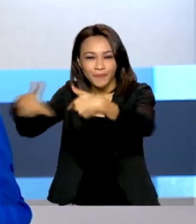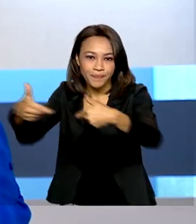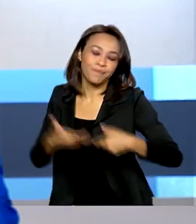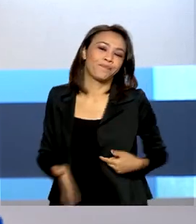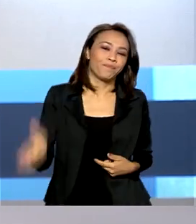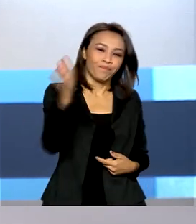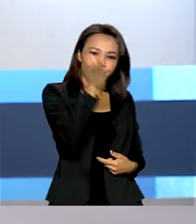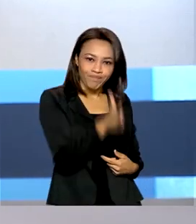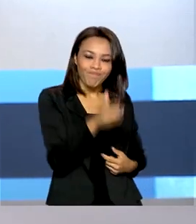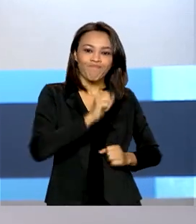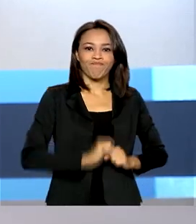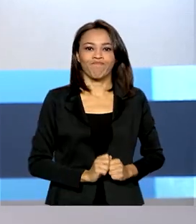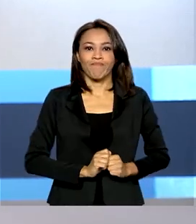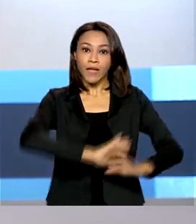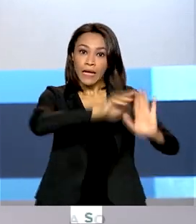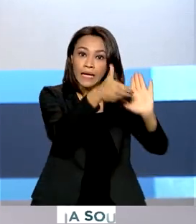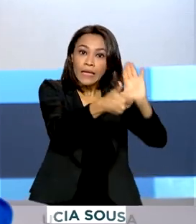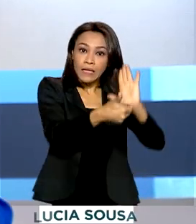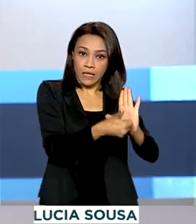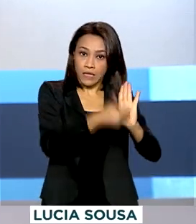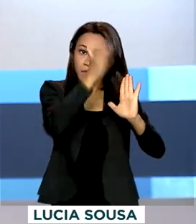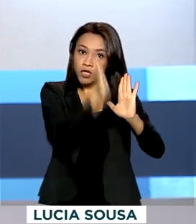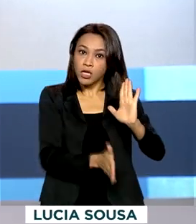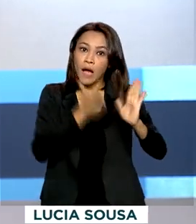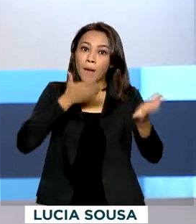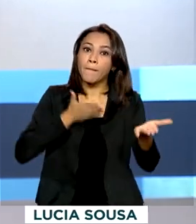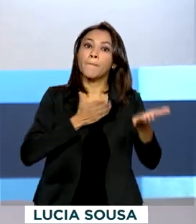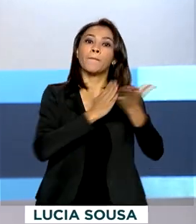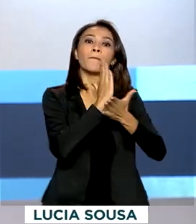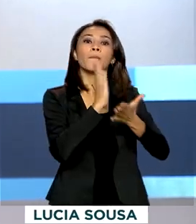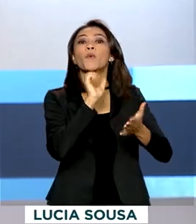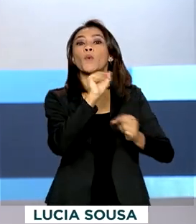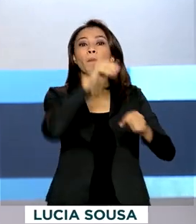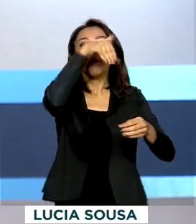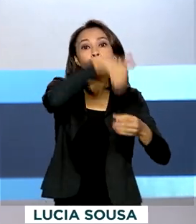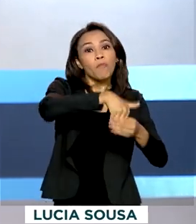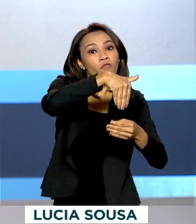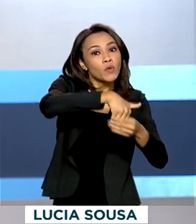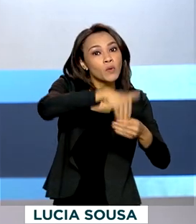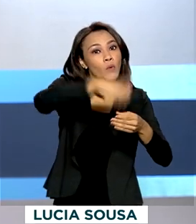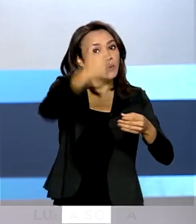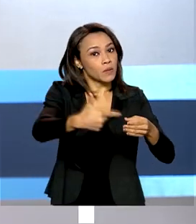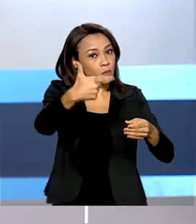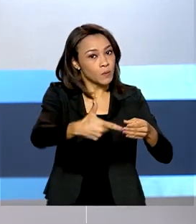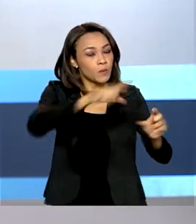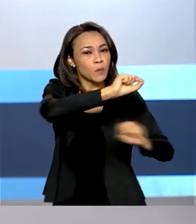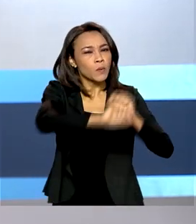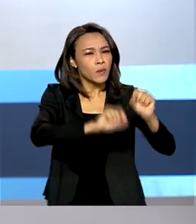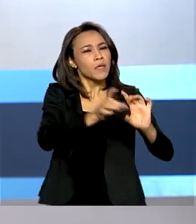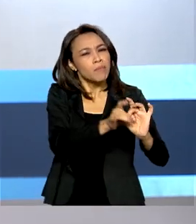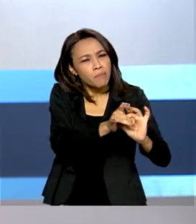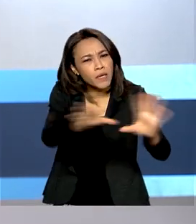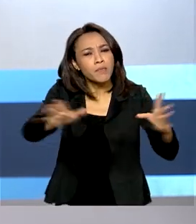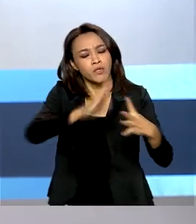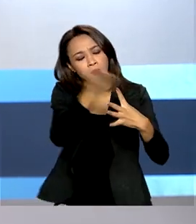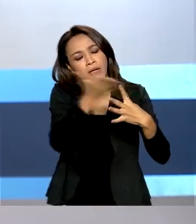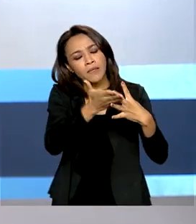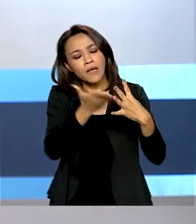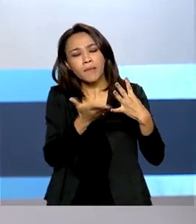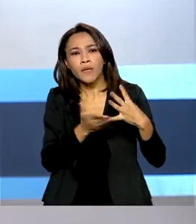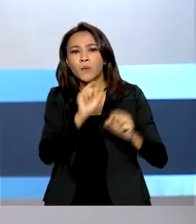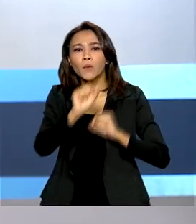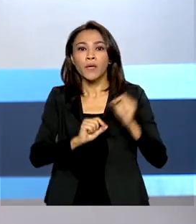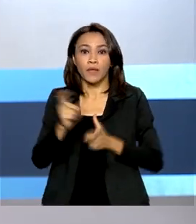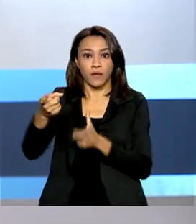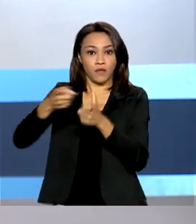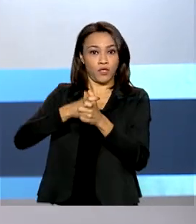E olha, a Câmara dos Deputados aprovou em segundo turno a proposta de emenda à Constituição que permite o parcelamento de precatórios